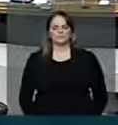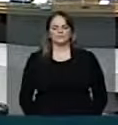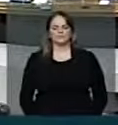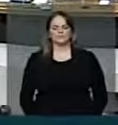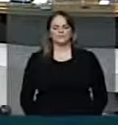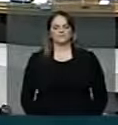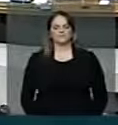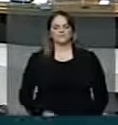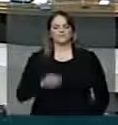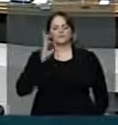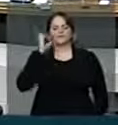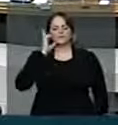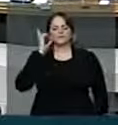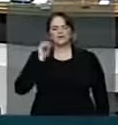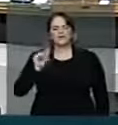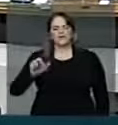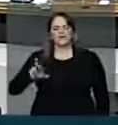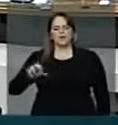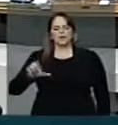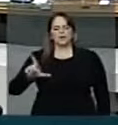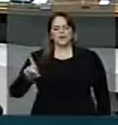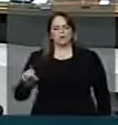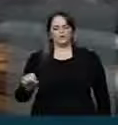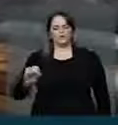Deputado Arô de Oliveira, por um minuto.